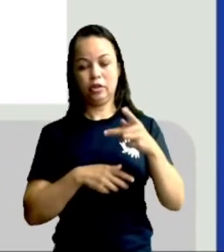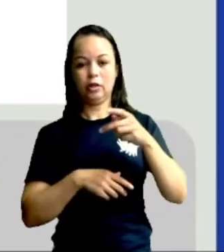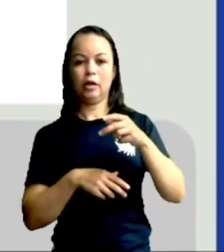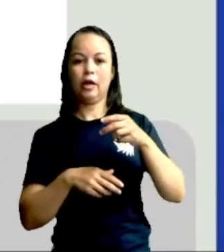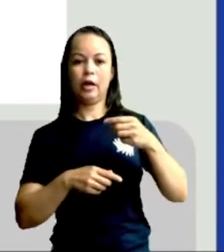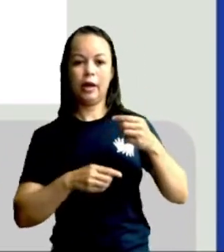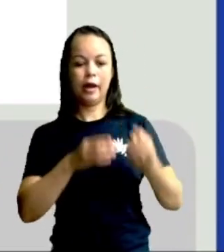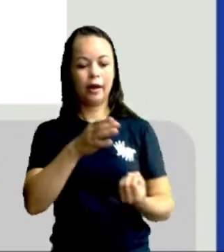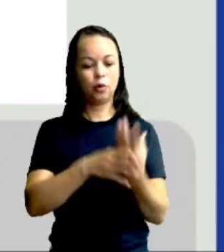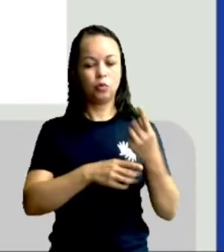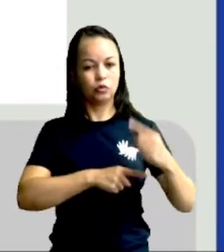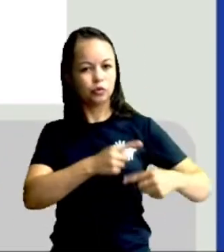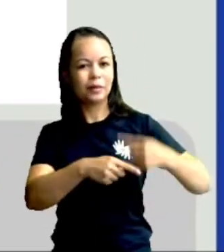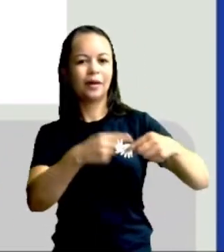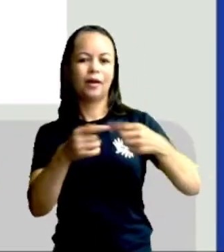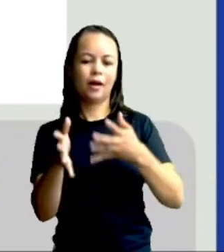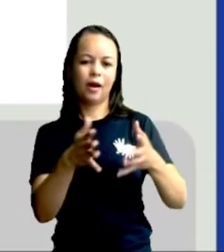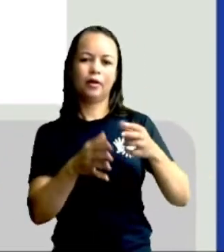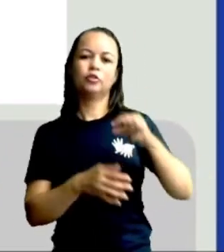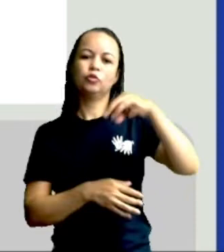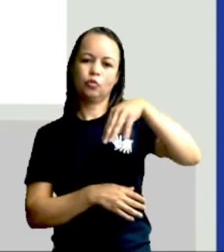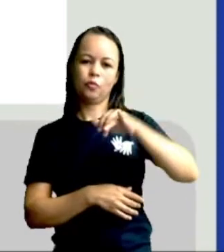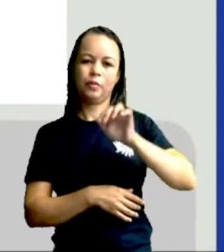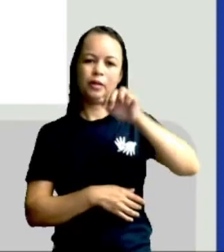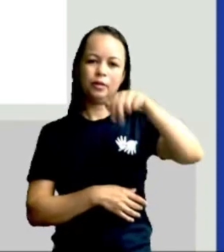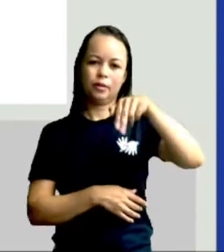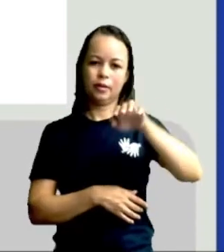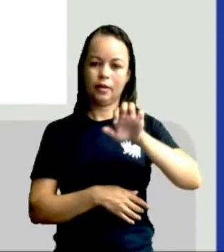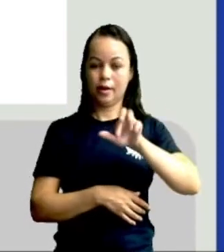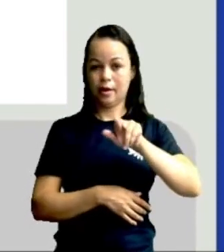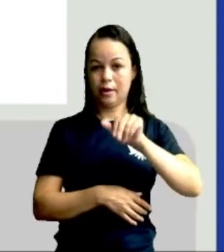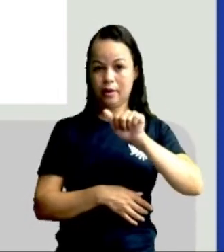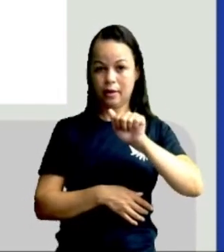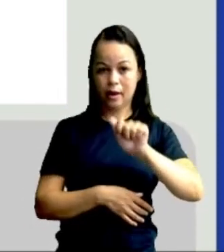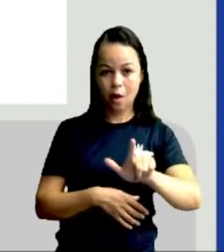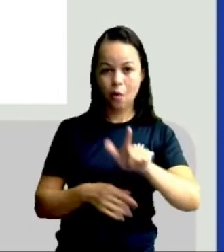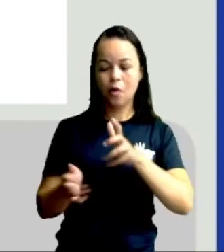uso da exploração mineral. E, por último, ali, e não menos importante,